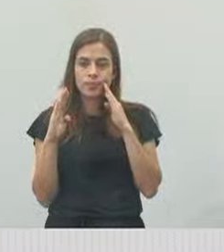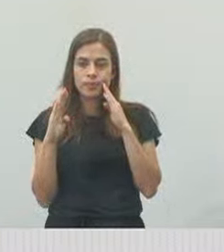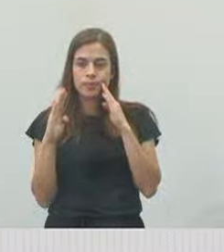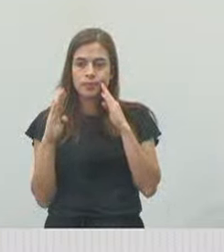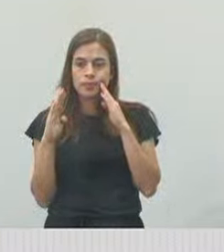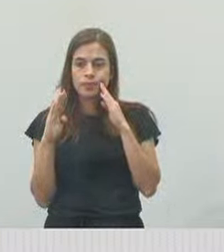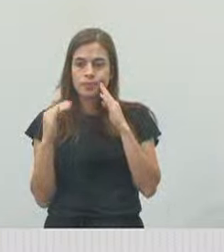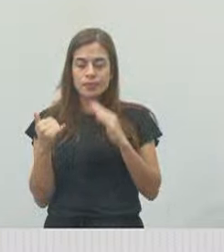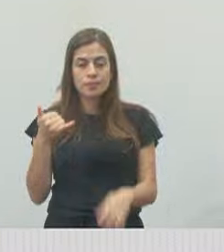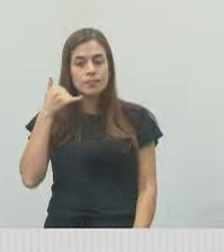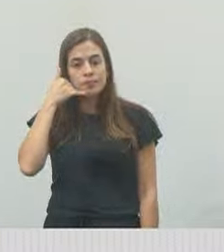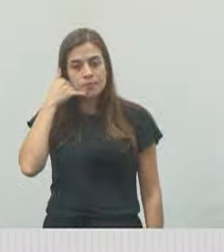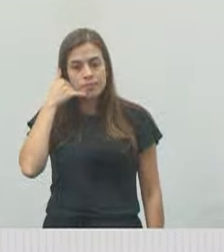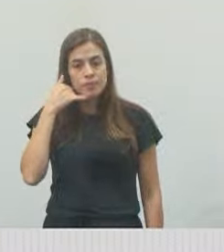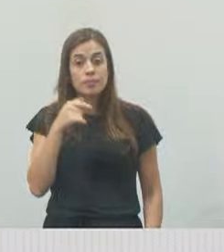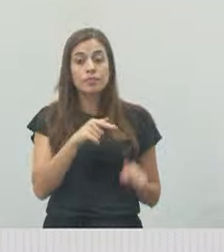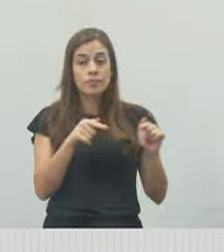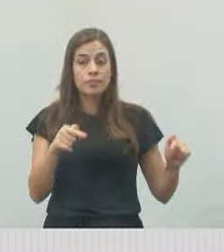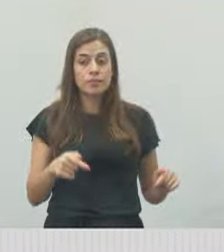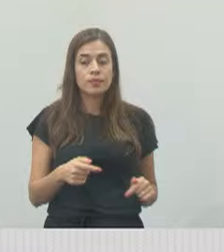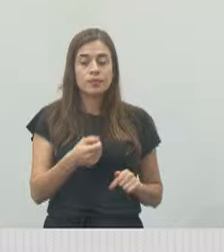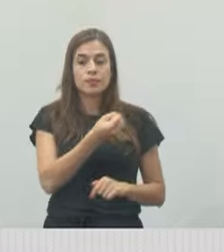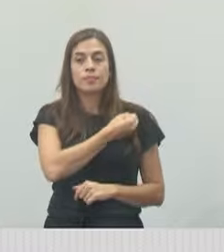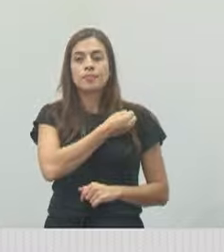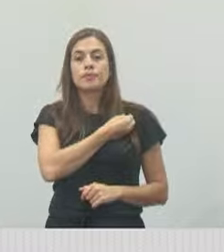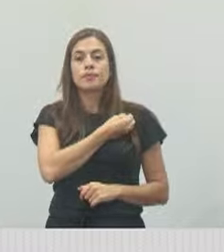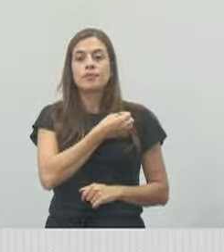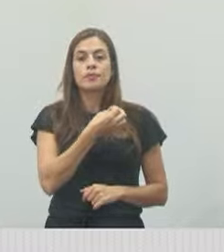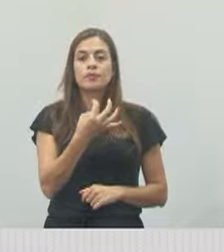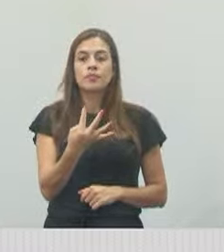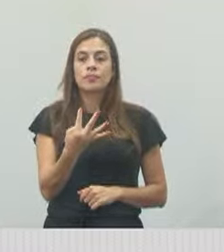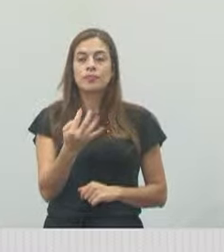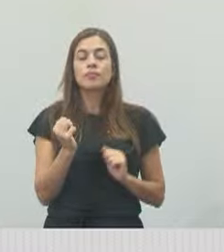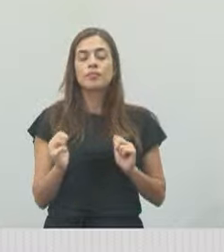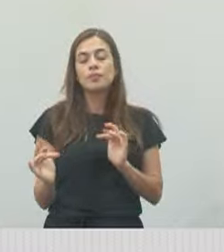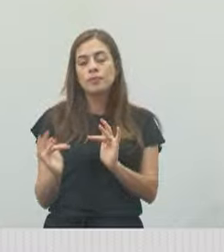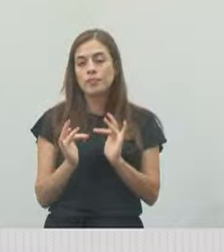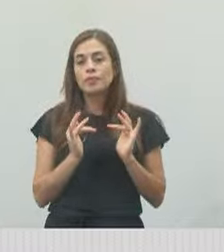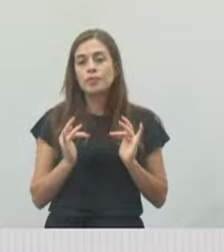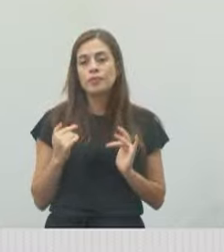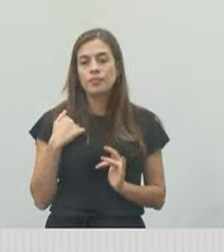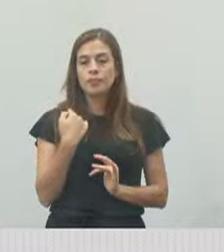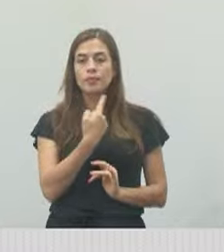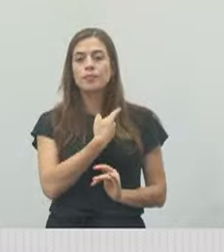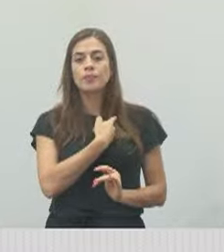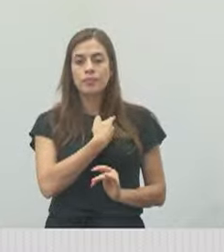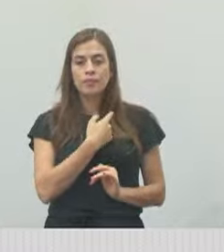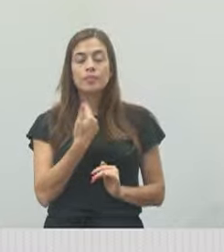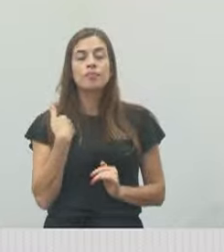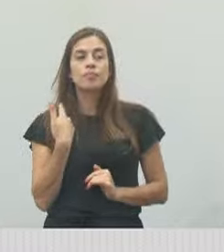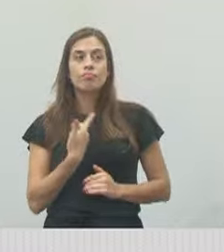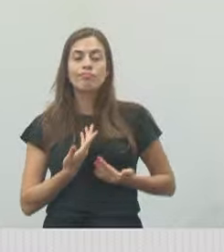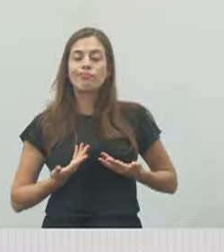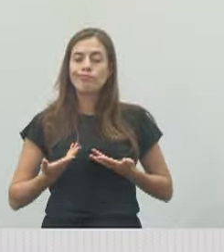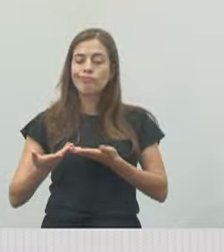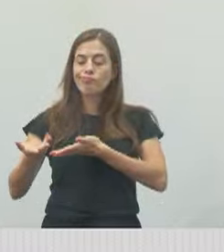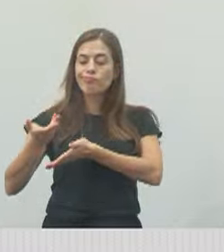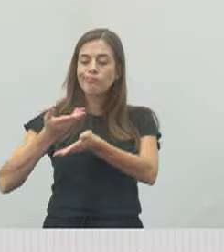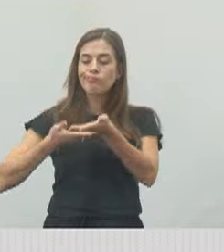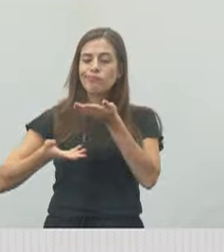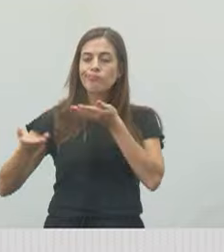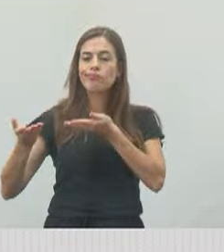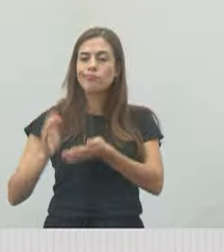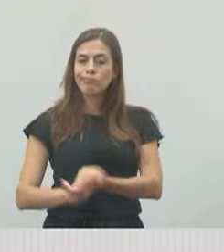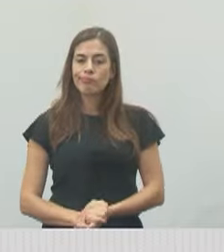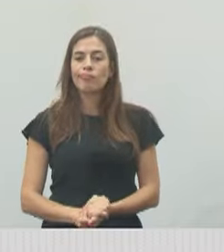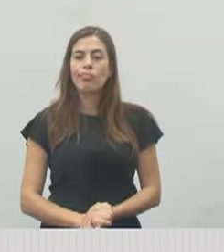Nosso telefone está aí. Nosso gabinete é o gabinete de quatro. Pode entrar em contato conosco, que estaremos à disposição.